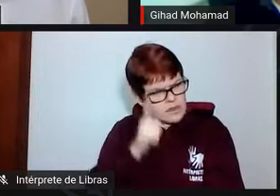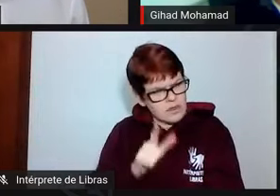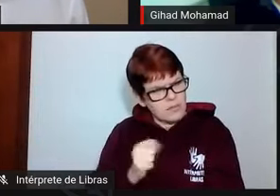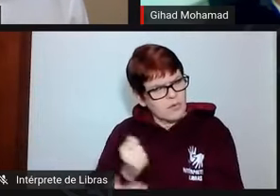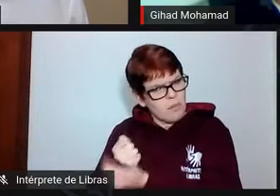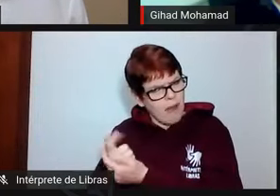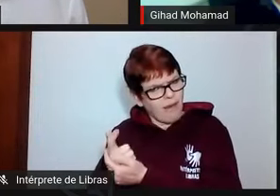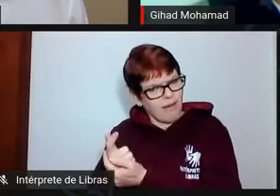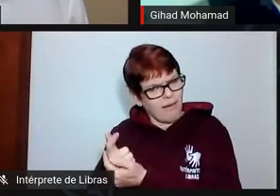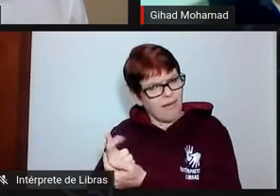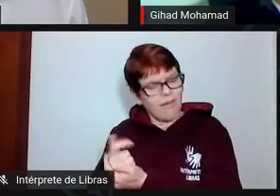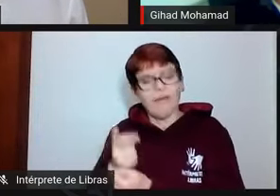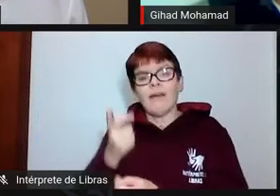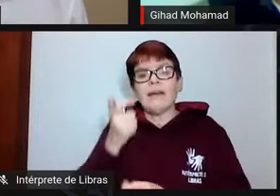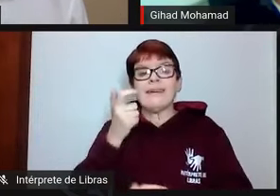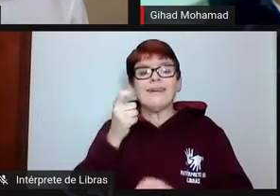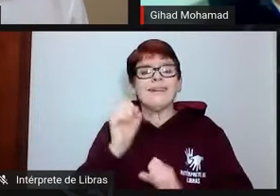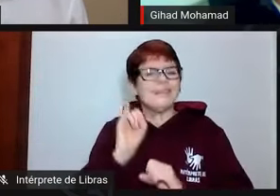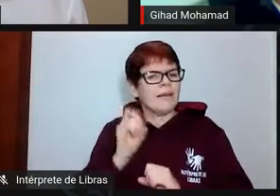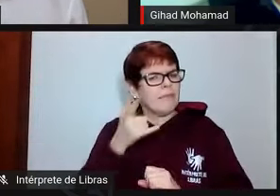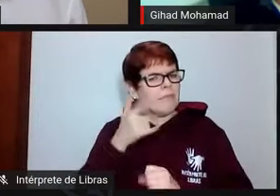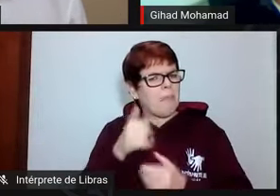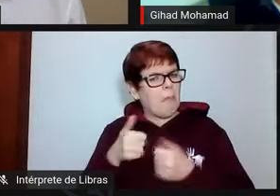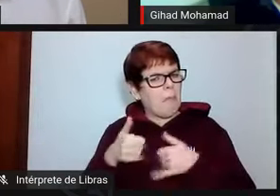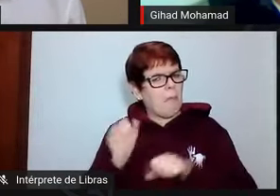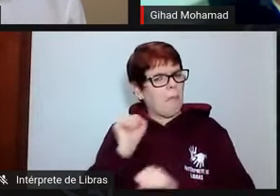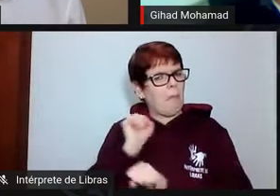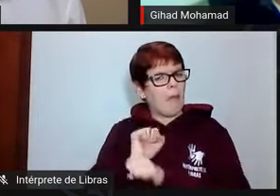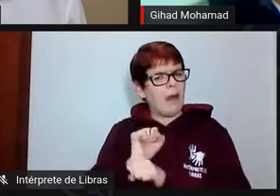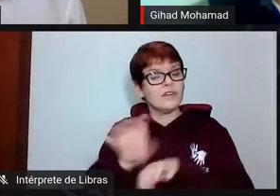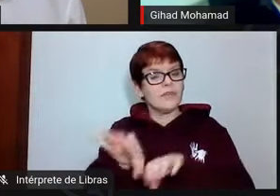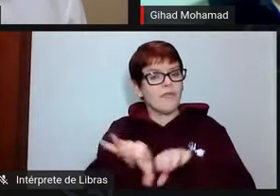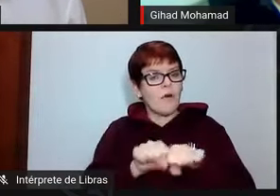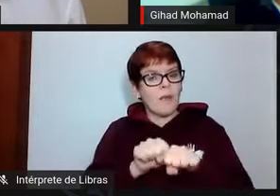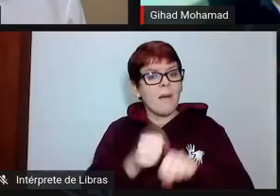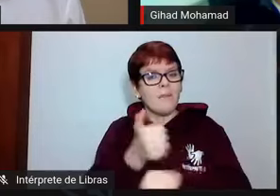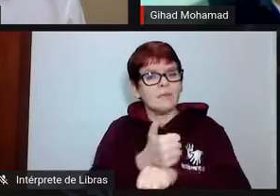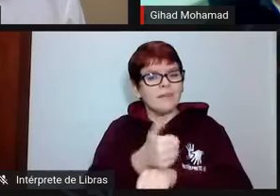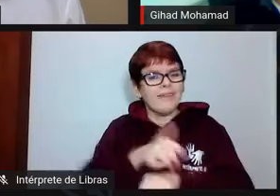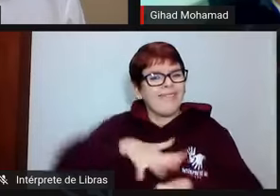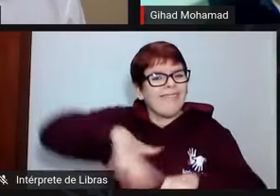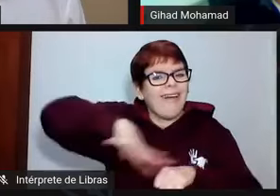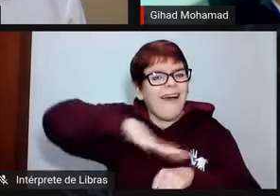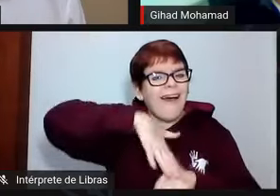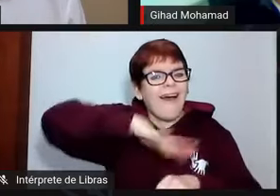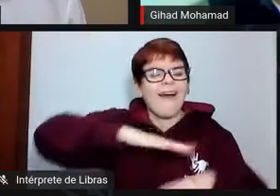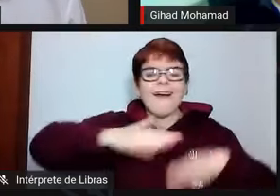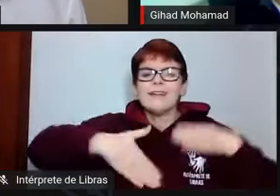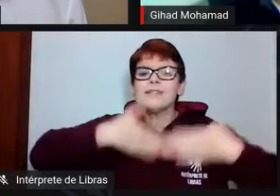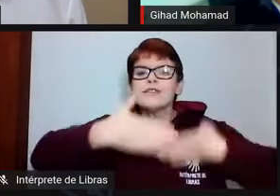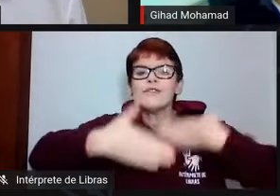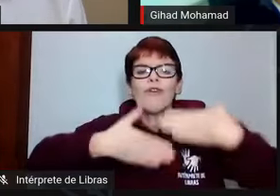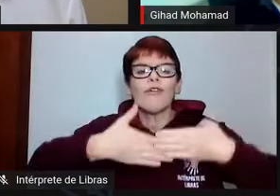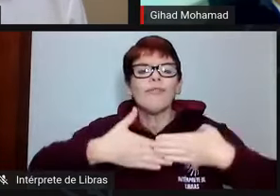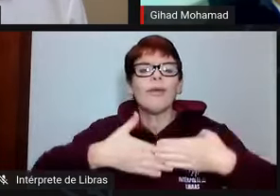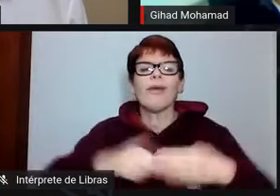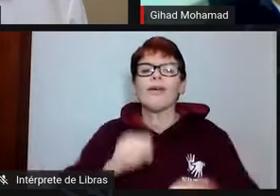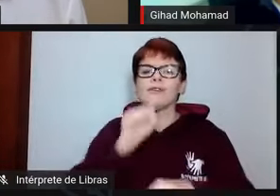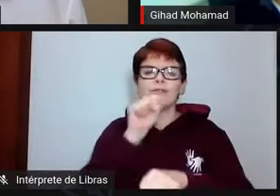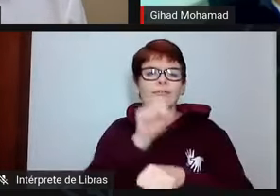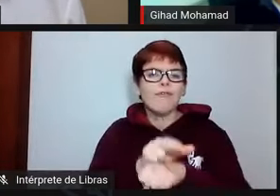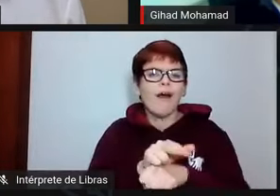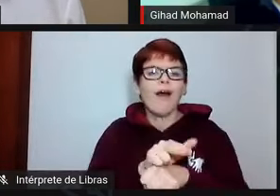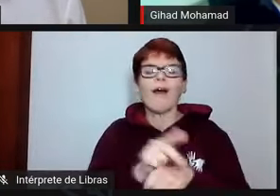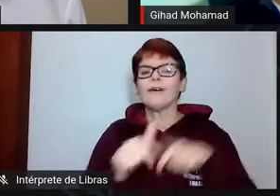de deixar de formar profissionais para o desenvolvimento, para a geração de emprego, para a geração de